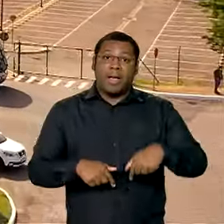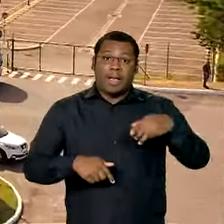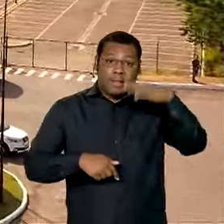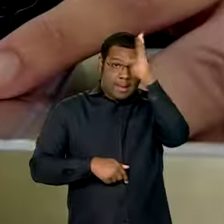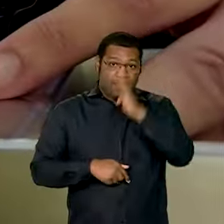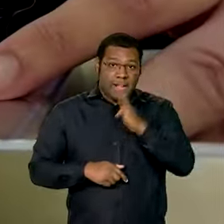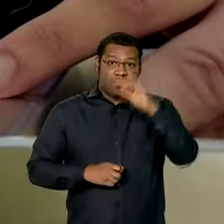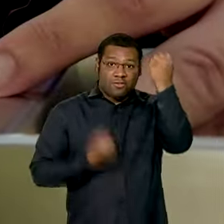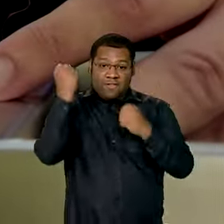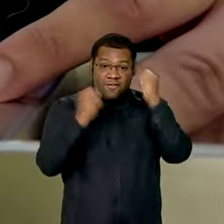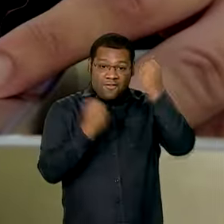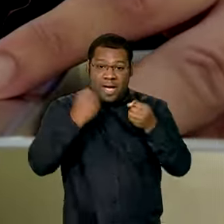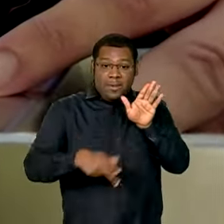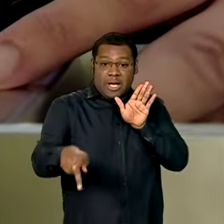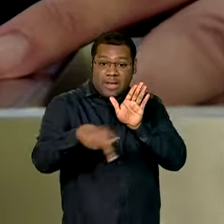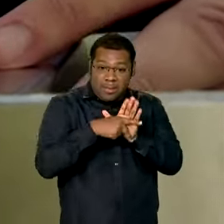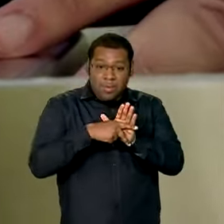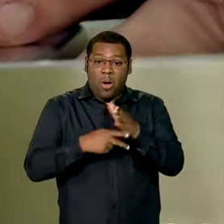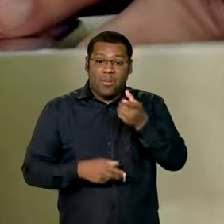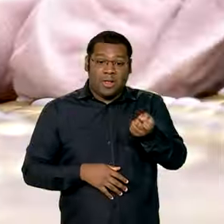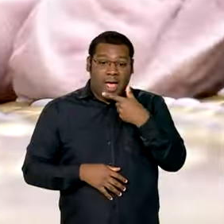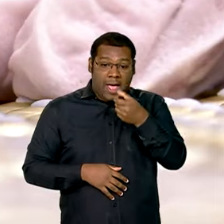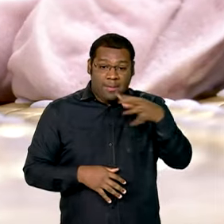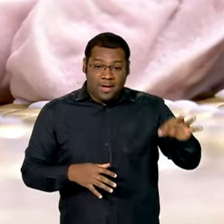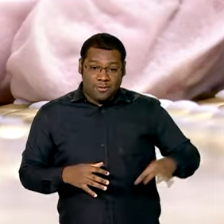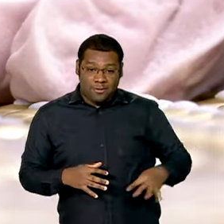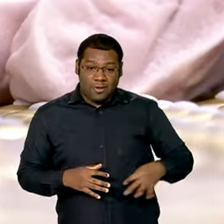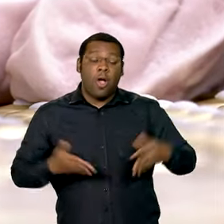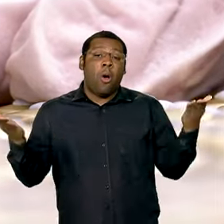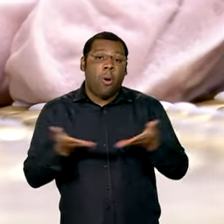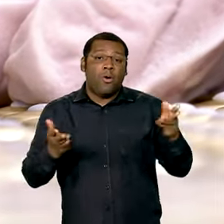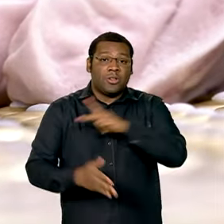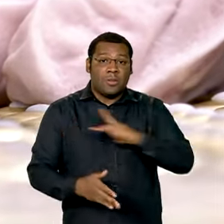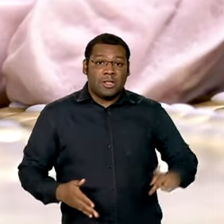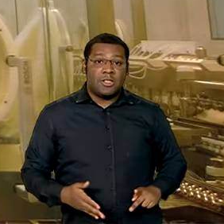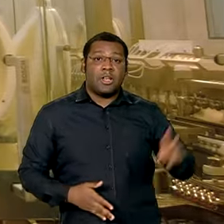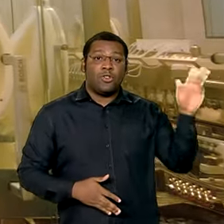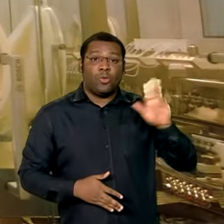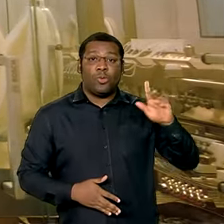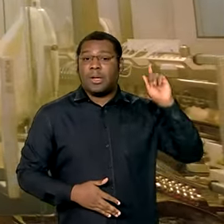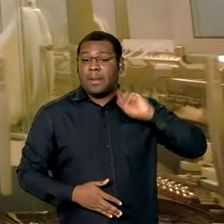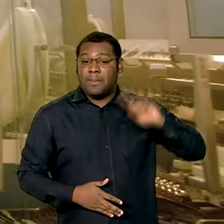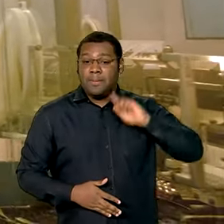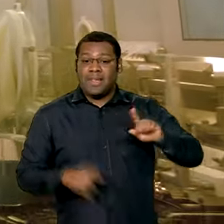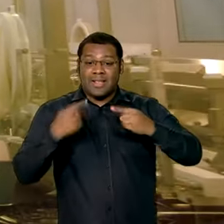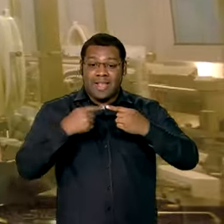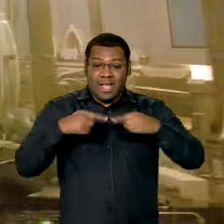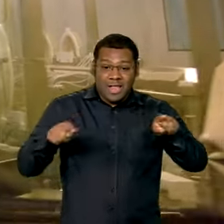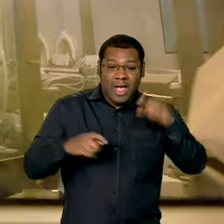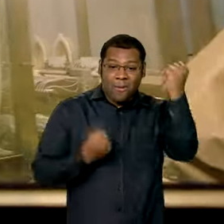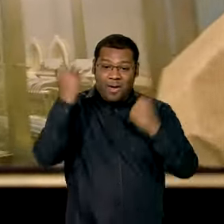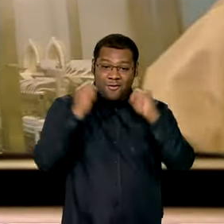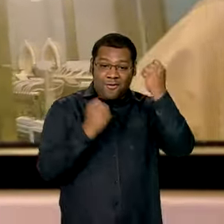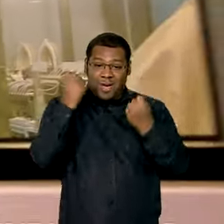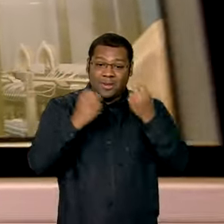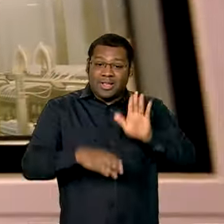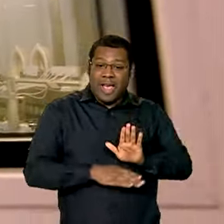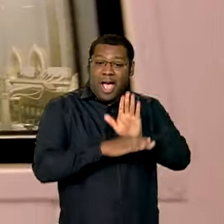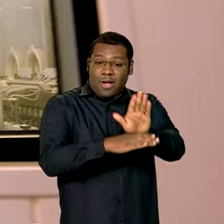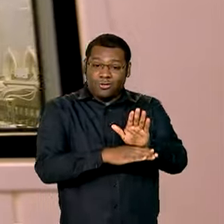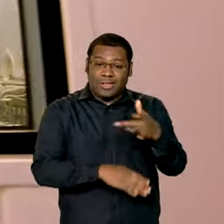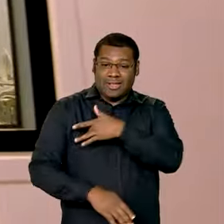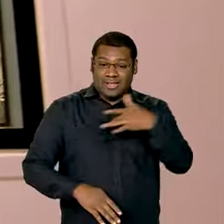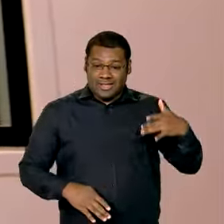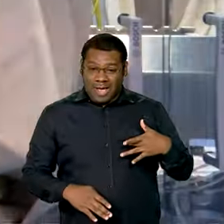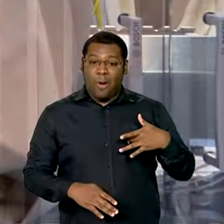insulina no país, presidente Lula participa hoje em Minas Gerais da inauguração de uma fábrica capaz de atender a demanda da